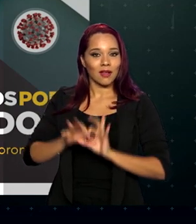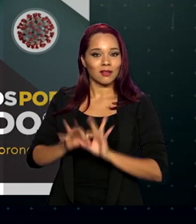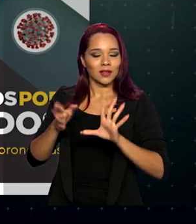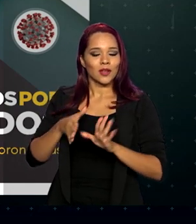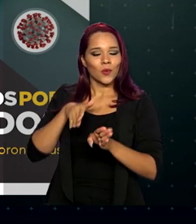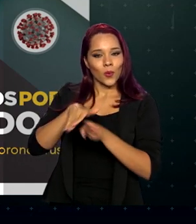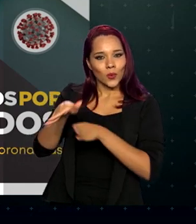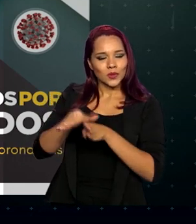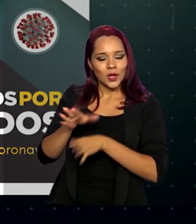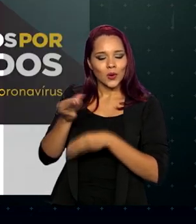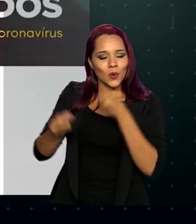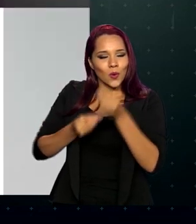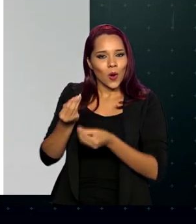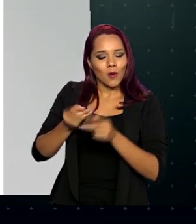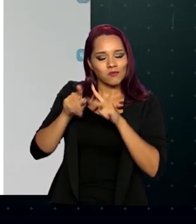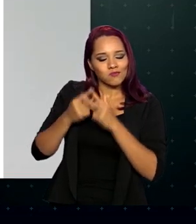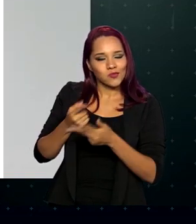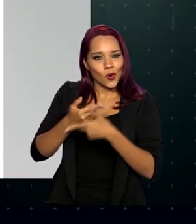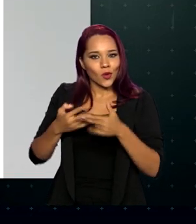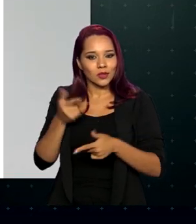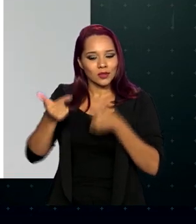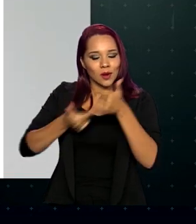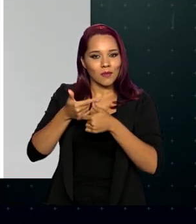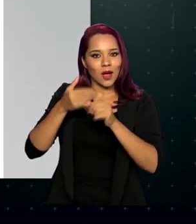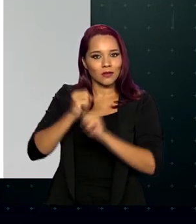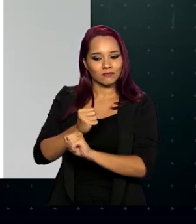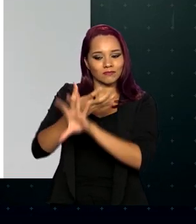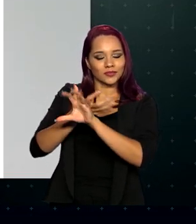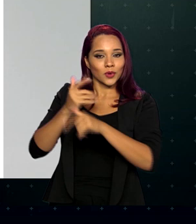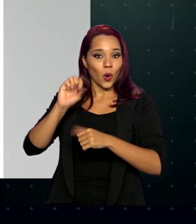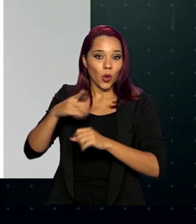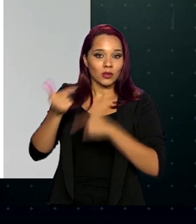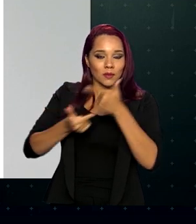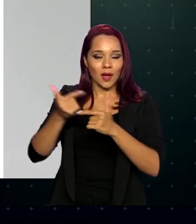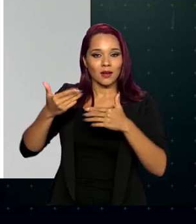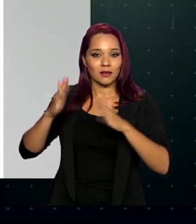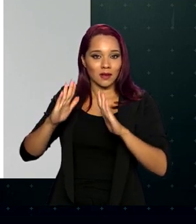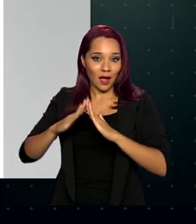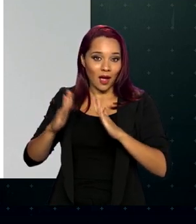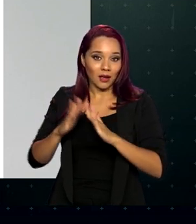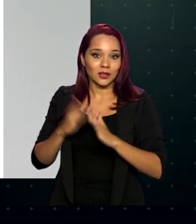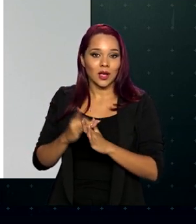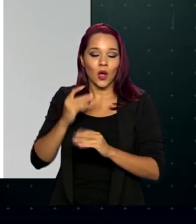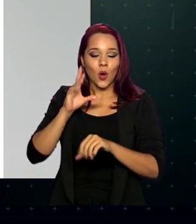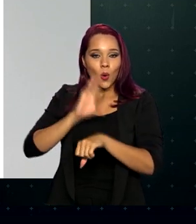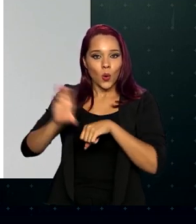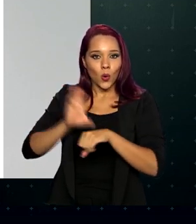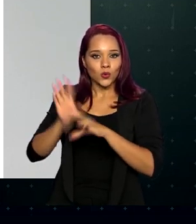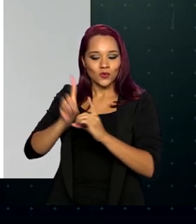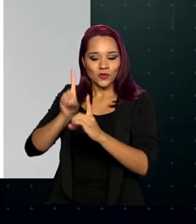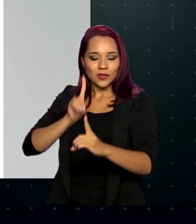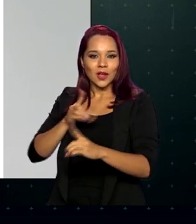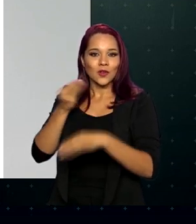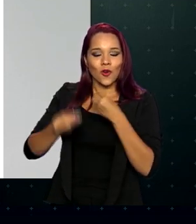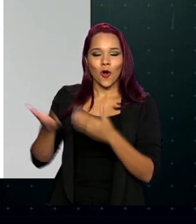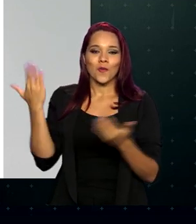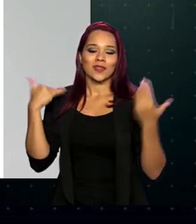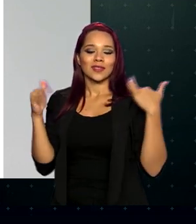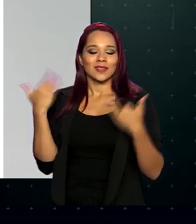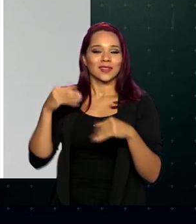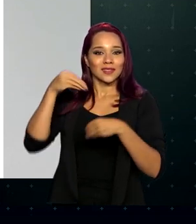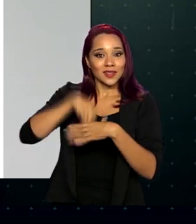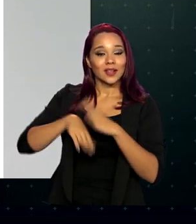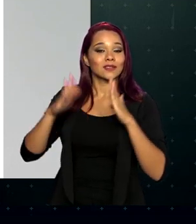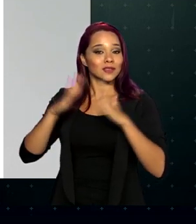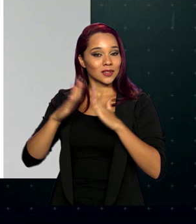dicas como ferramentas de trabalho remoto, cursos de capacitação à distância, opções de entretenimento em casa